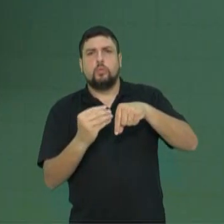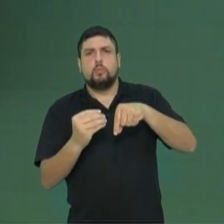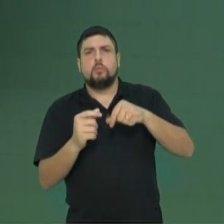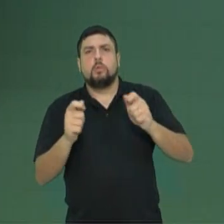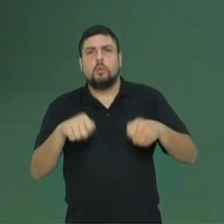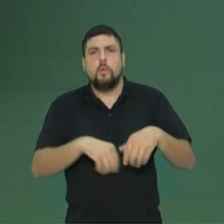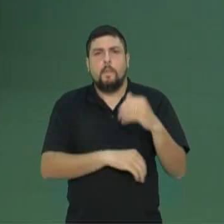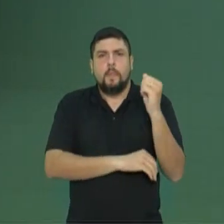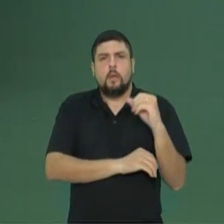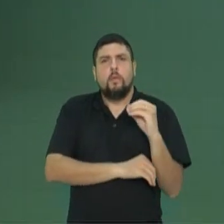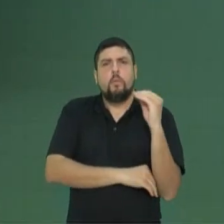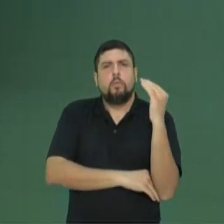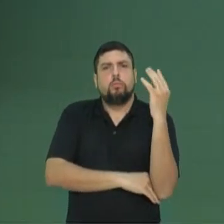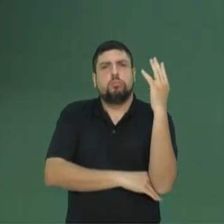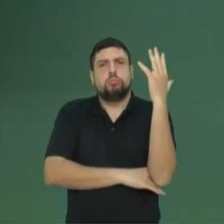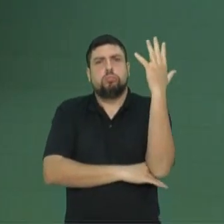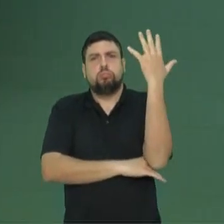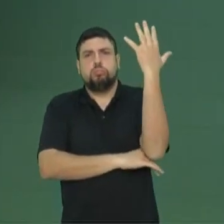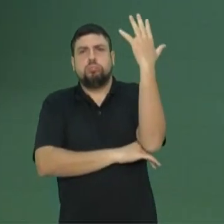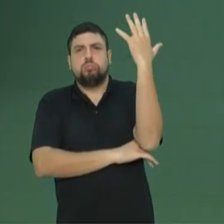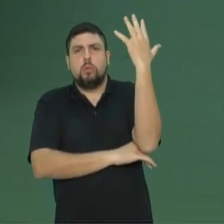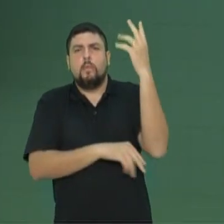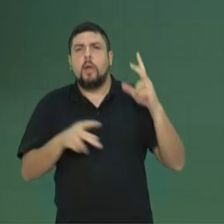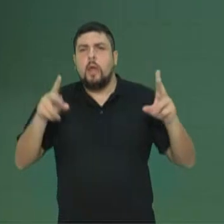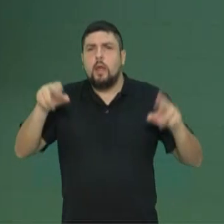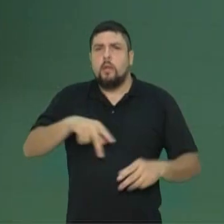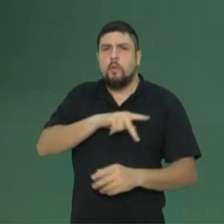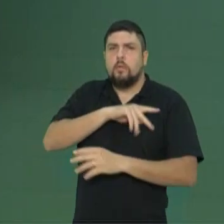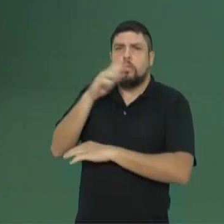grande altura, chegando a vários metros como uma palmeira.